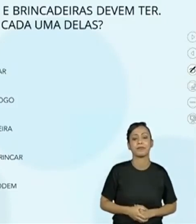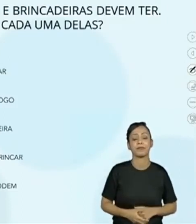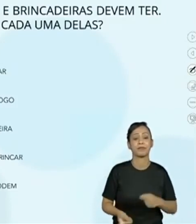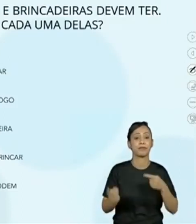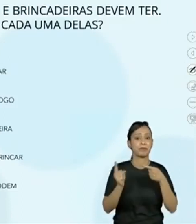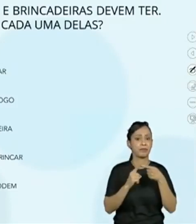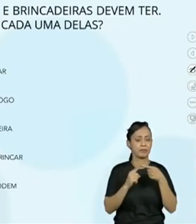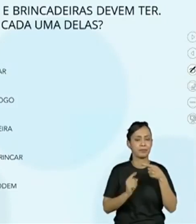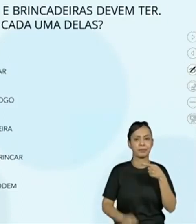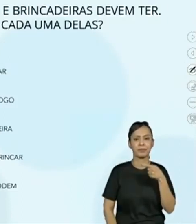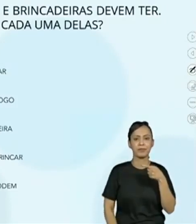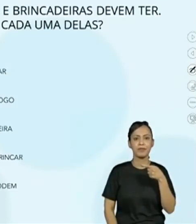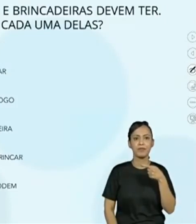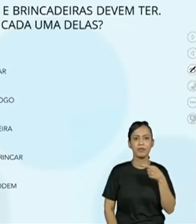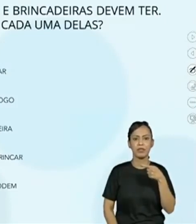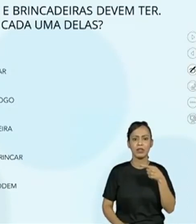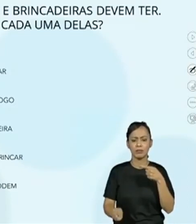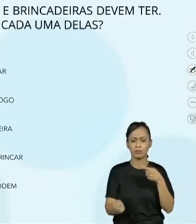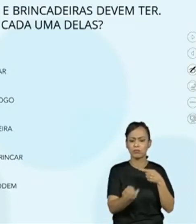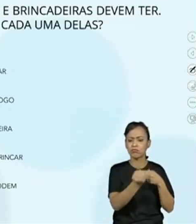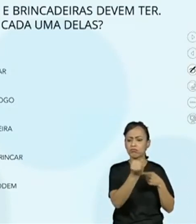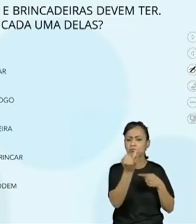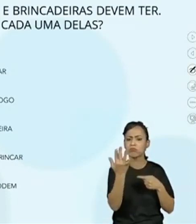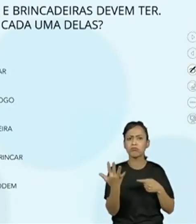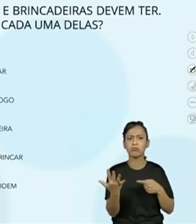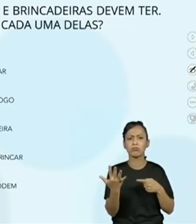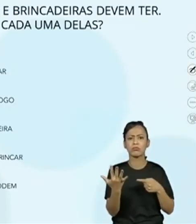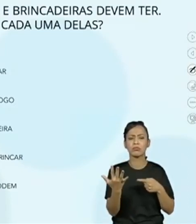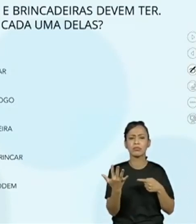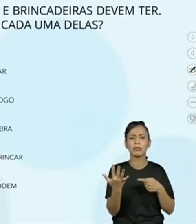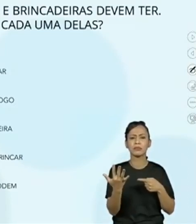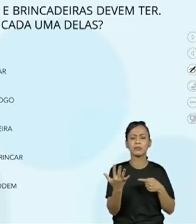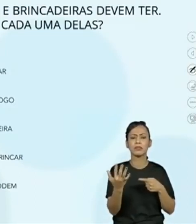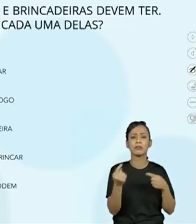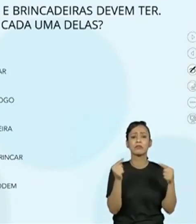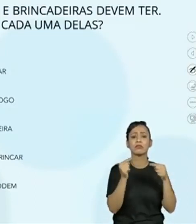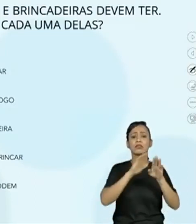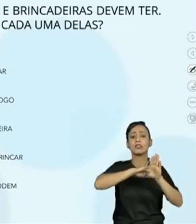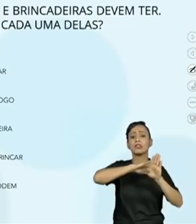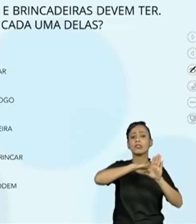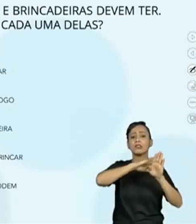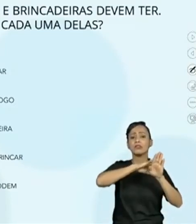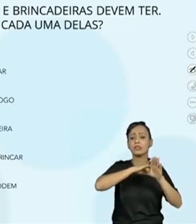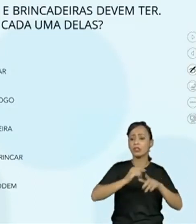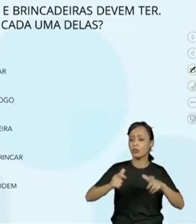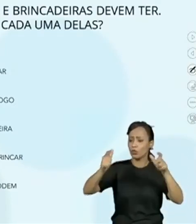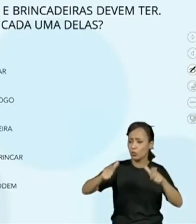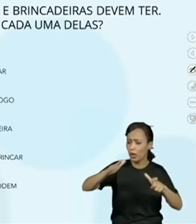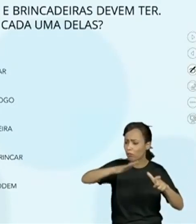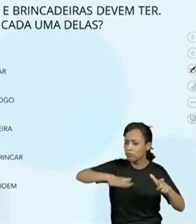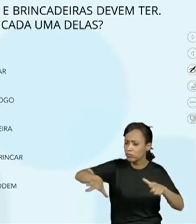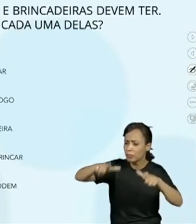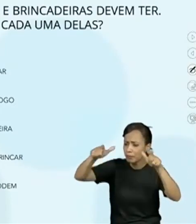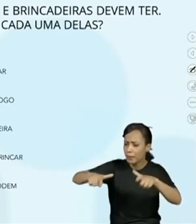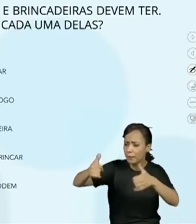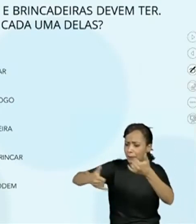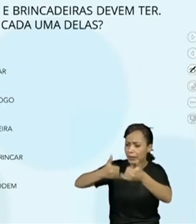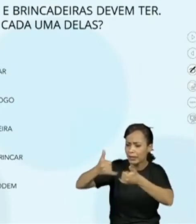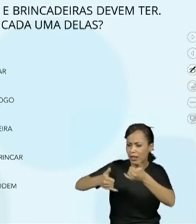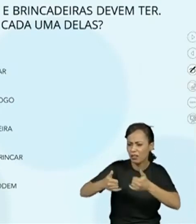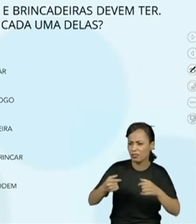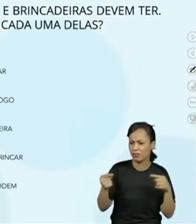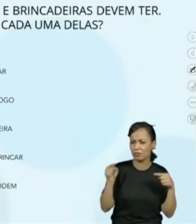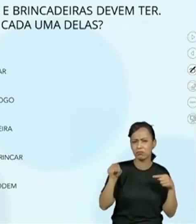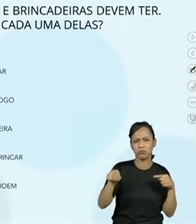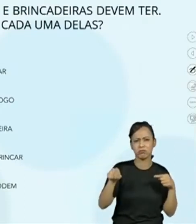Primeira opção, número de participantes, indica onde brincar ou jogar? Não. Número de